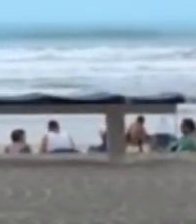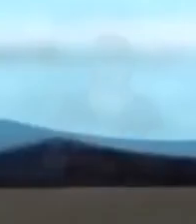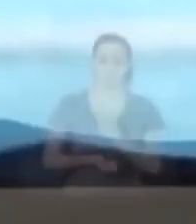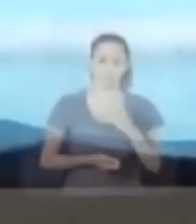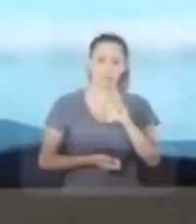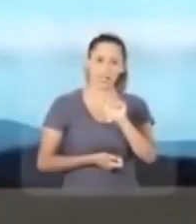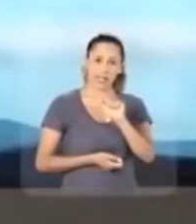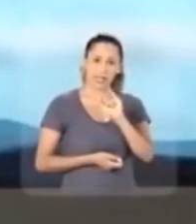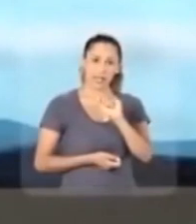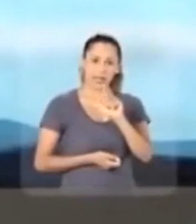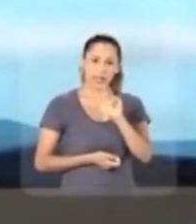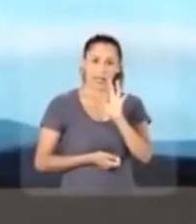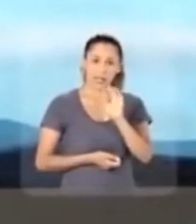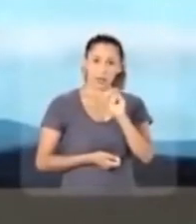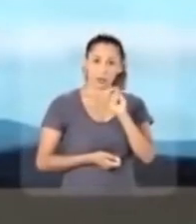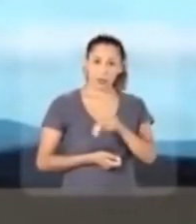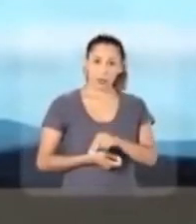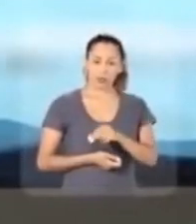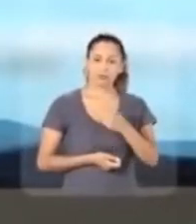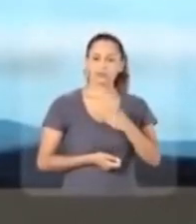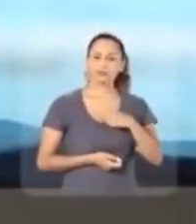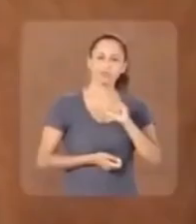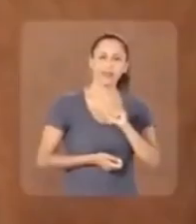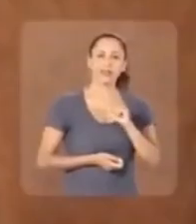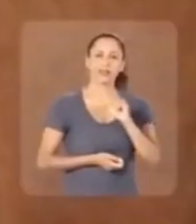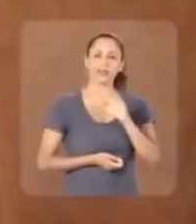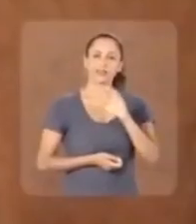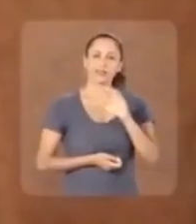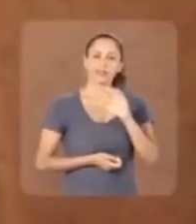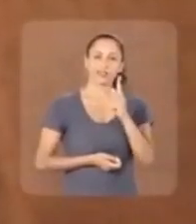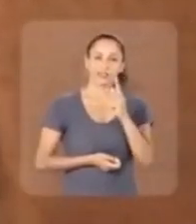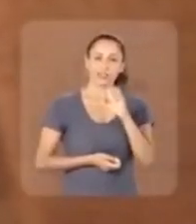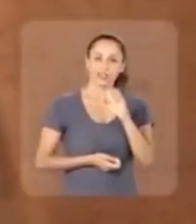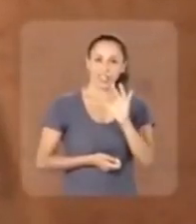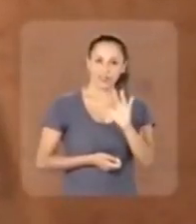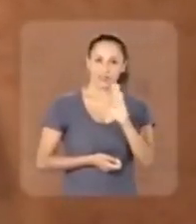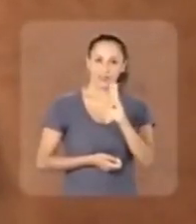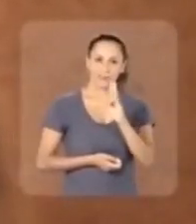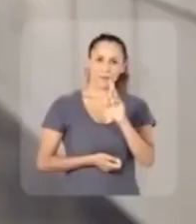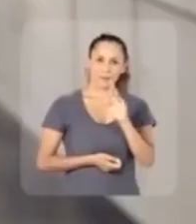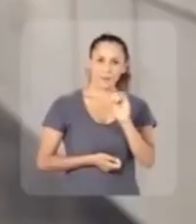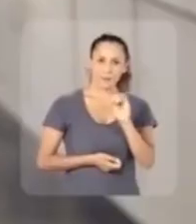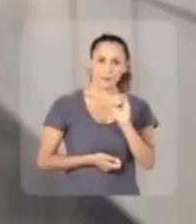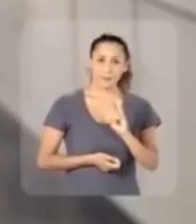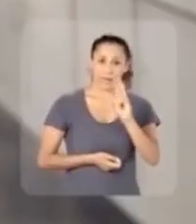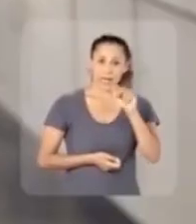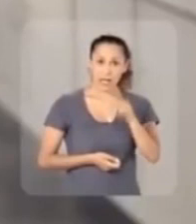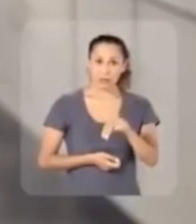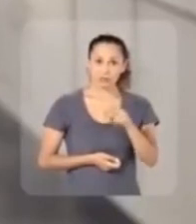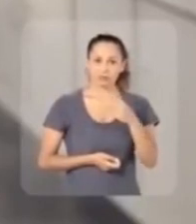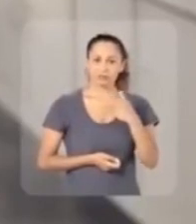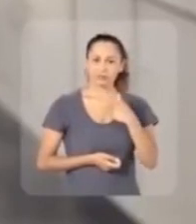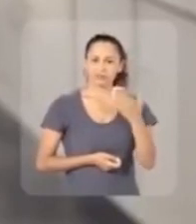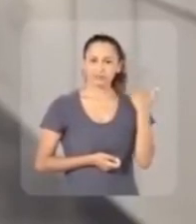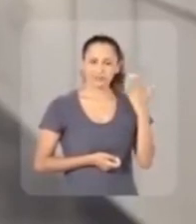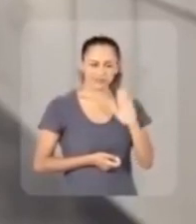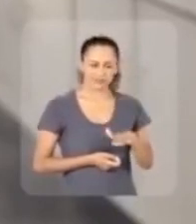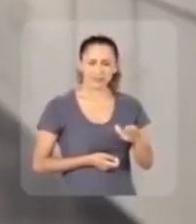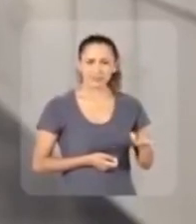O nome é Ailton Jesus da Silva, mais conhecido como Chefe Brau. Na minha infância toda, eu nunca tive cama.